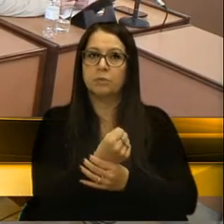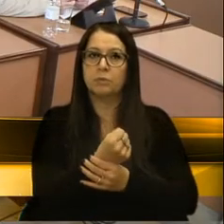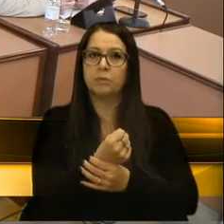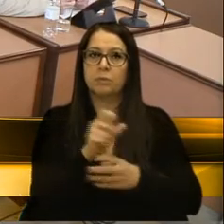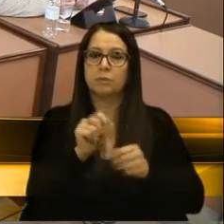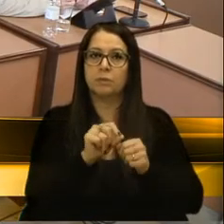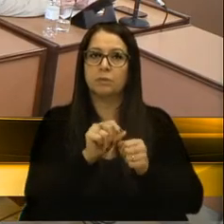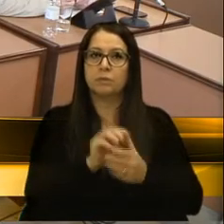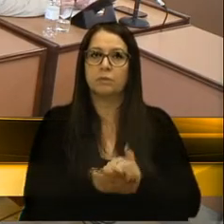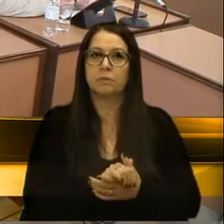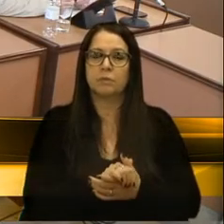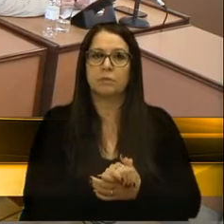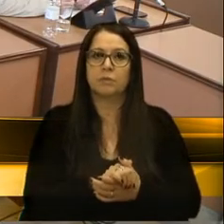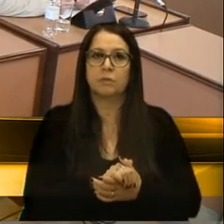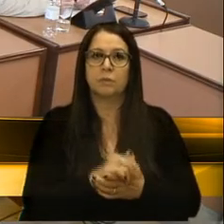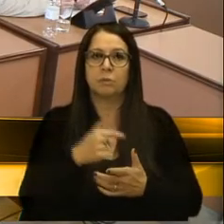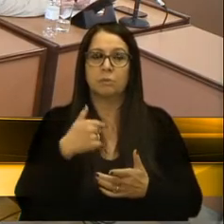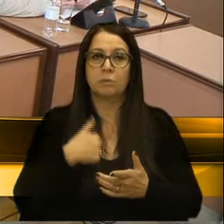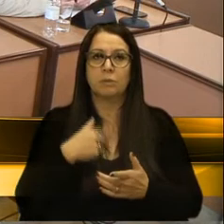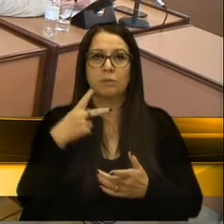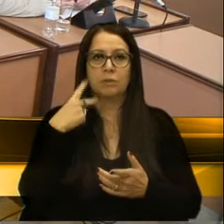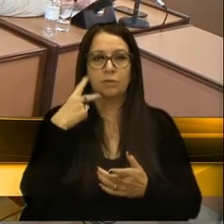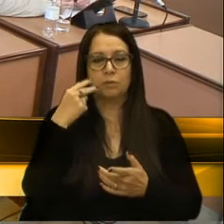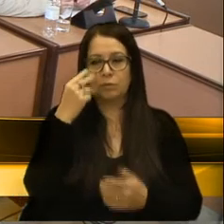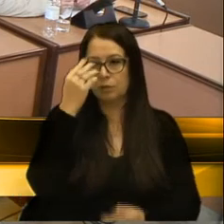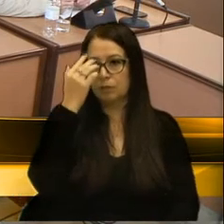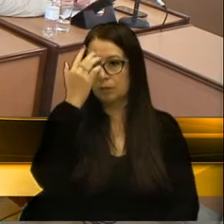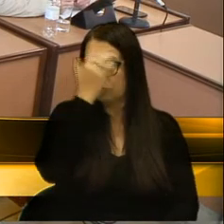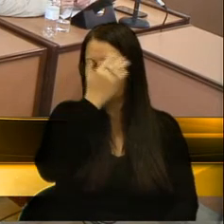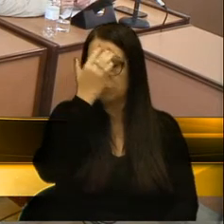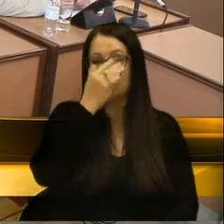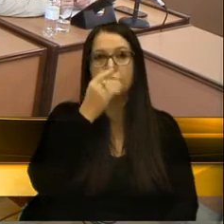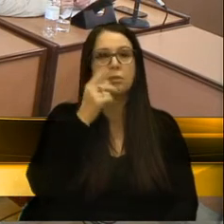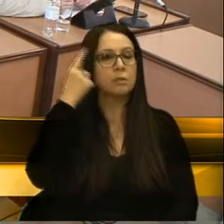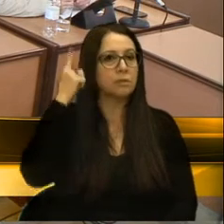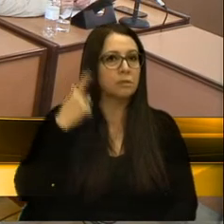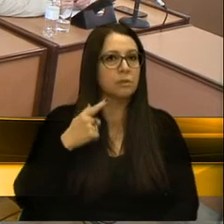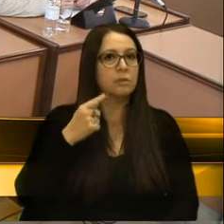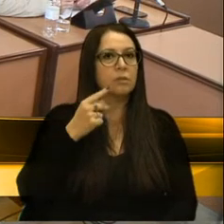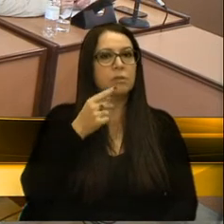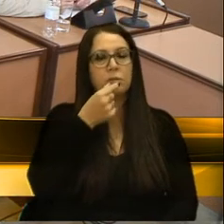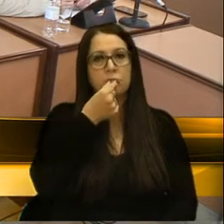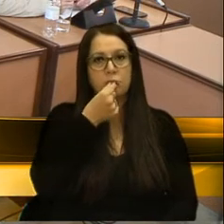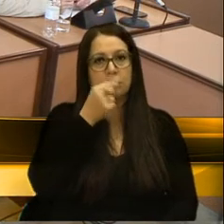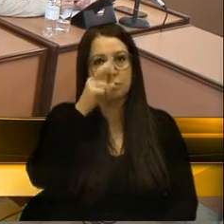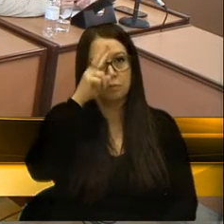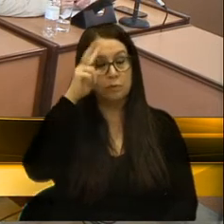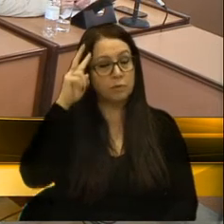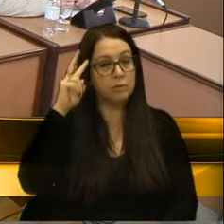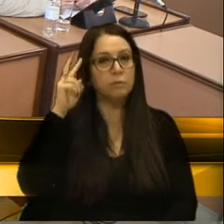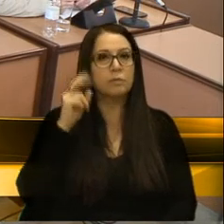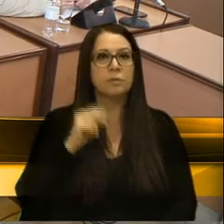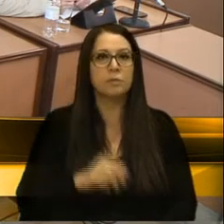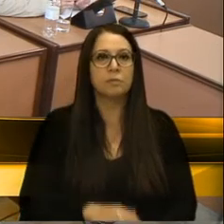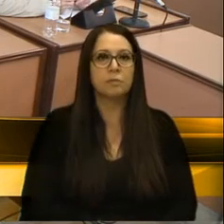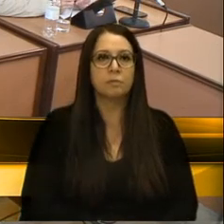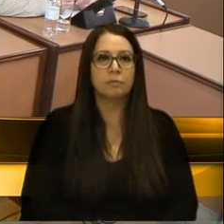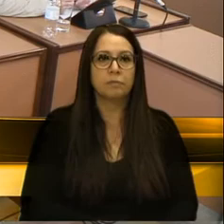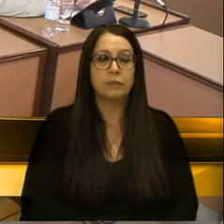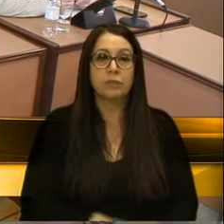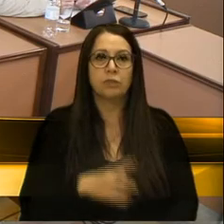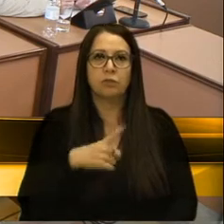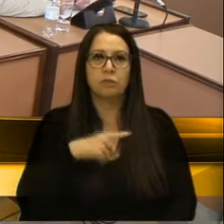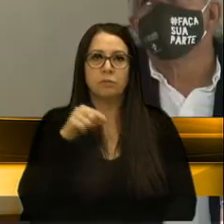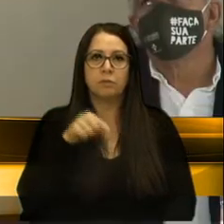composta por mim, pelo vereador Adiló, vereadora Gladys, vereador Beltrão e Velocino Es, que, na ocasião que